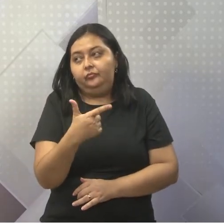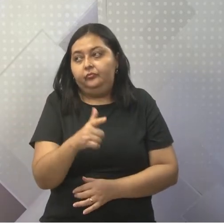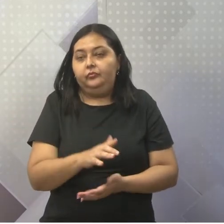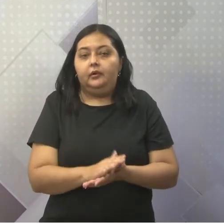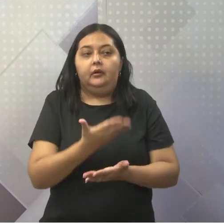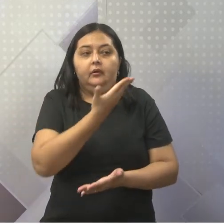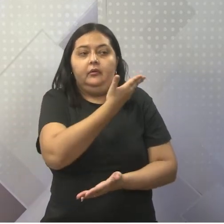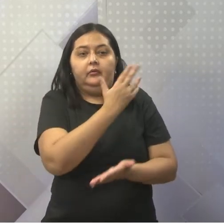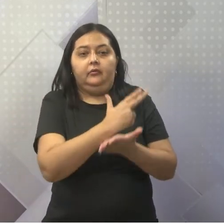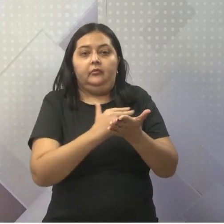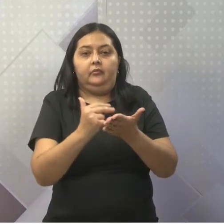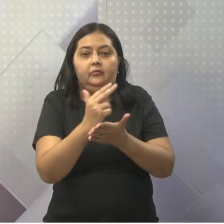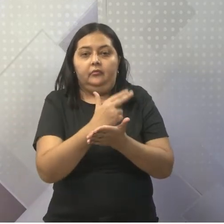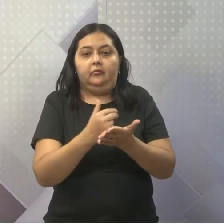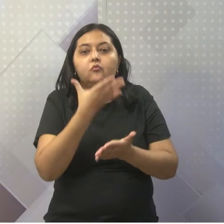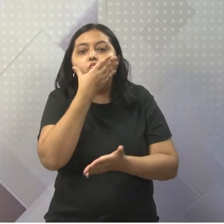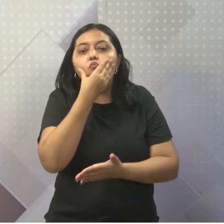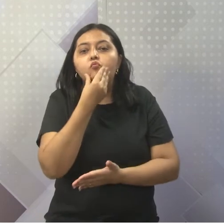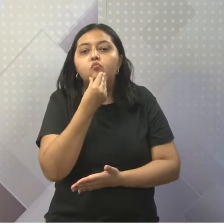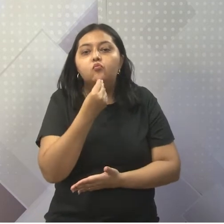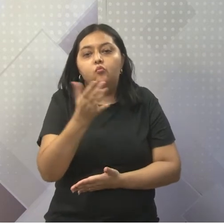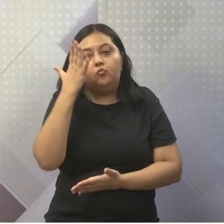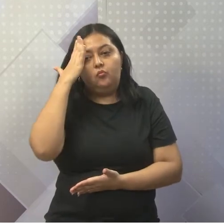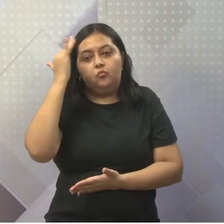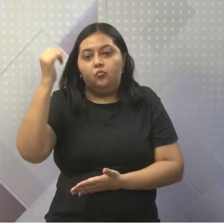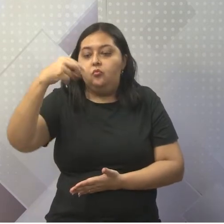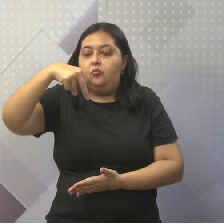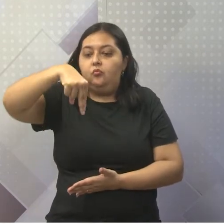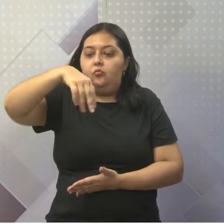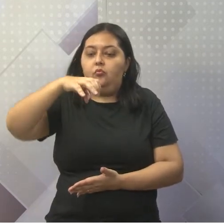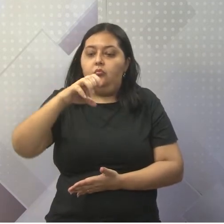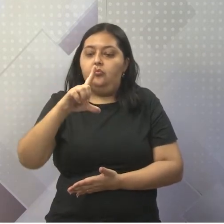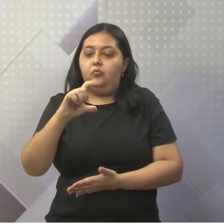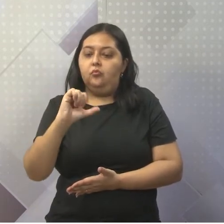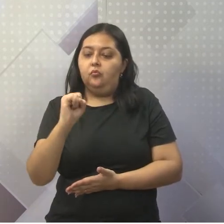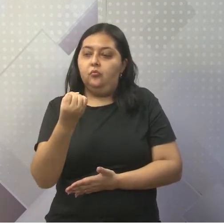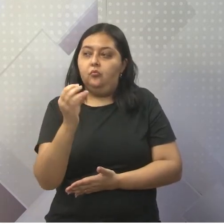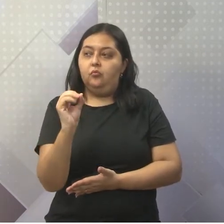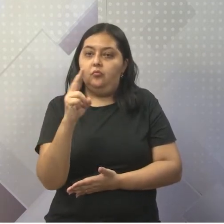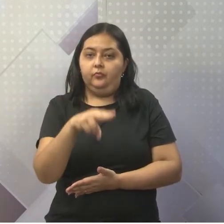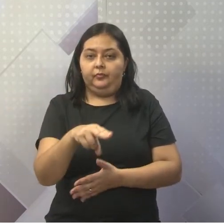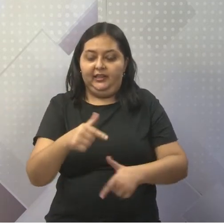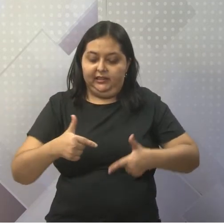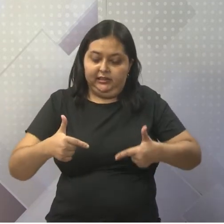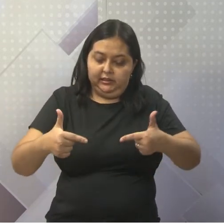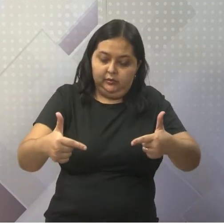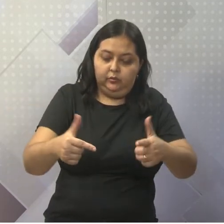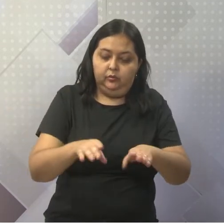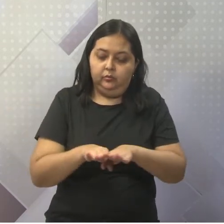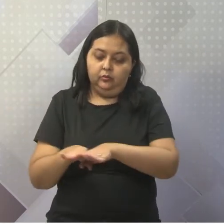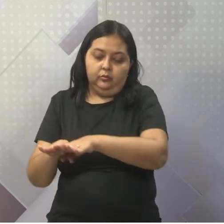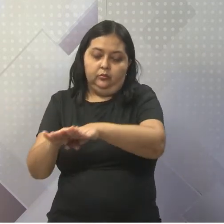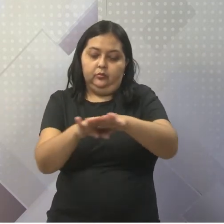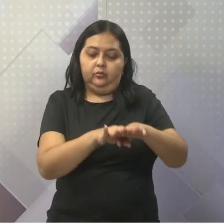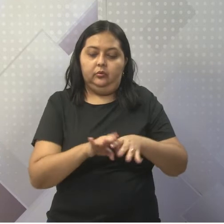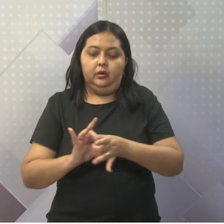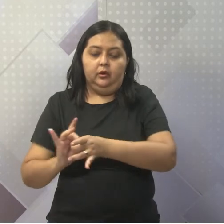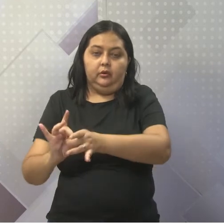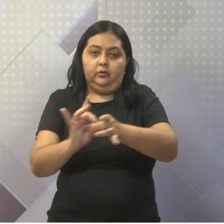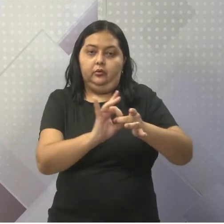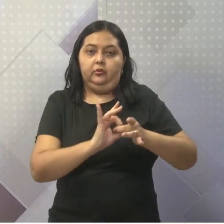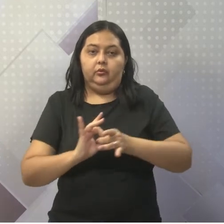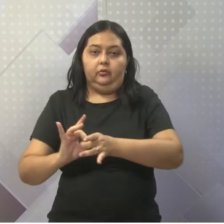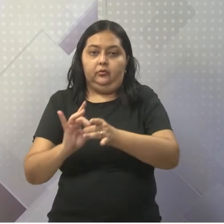Nelson Mandela, um homem que lutou pela equidade social, pela não segregação. Inclusive,